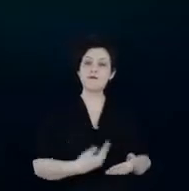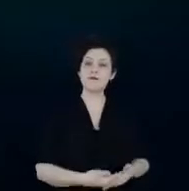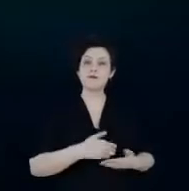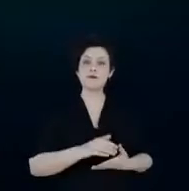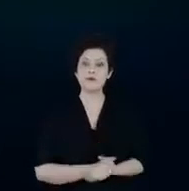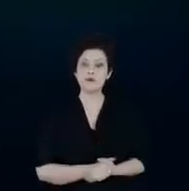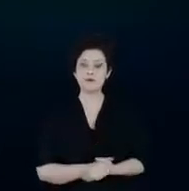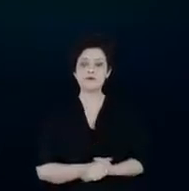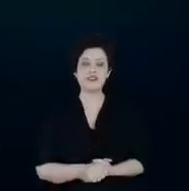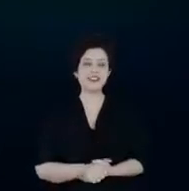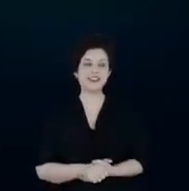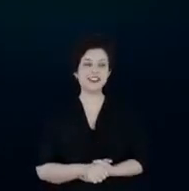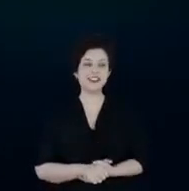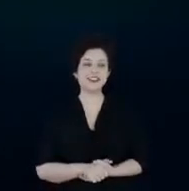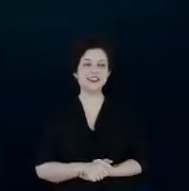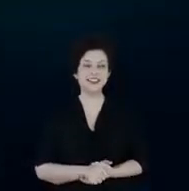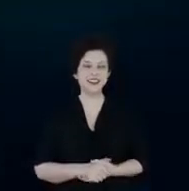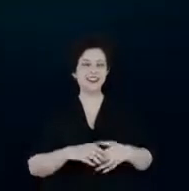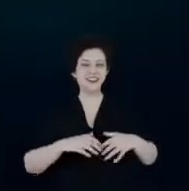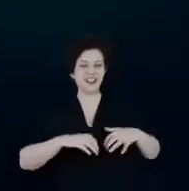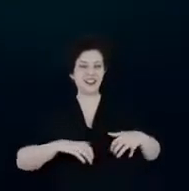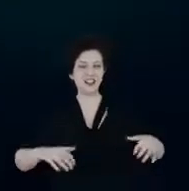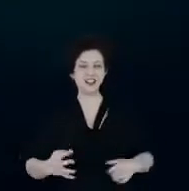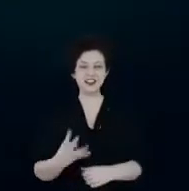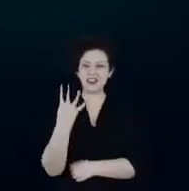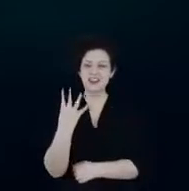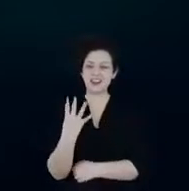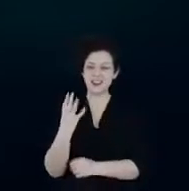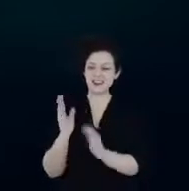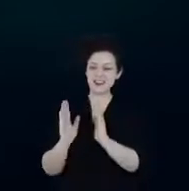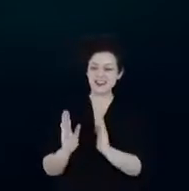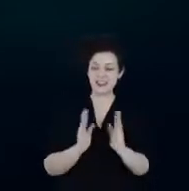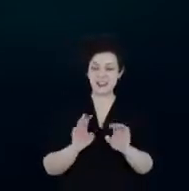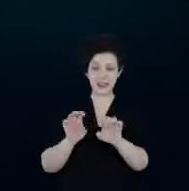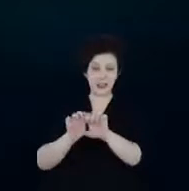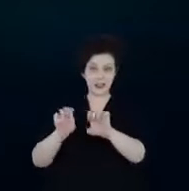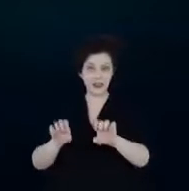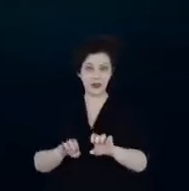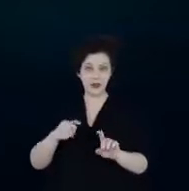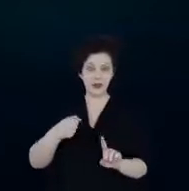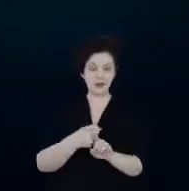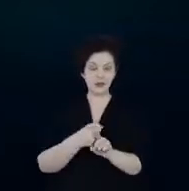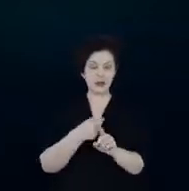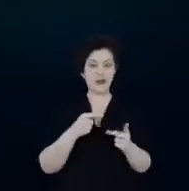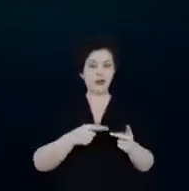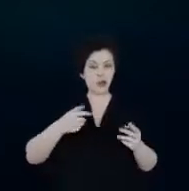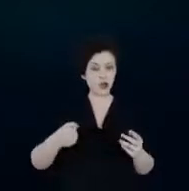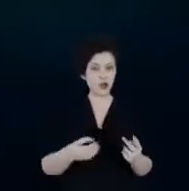Então, gente separa nessas quatro vertentes, projetos estruturantes, de impacto, inovadores e transversais.